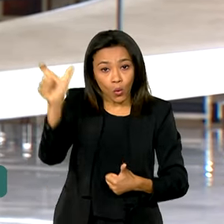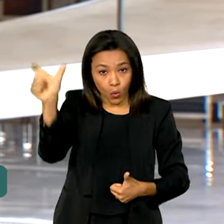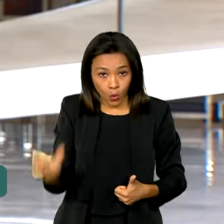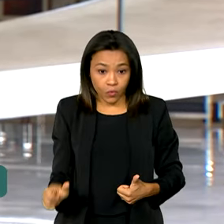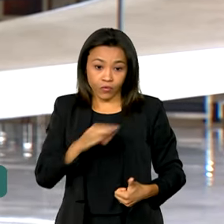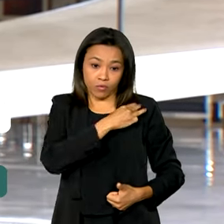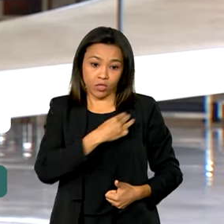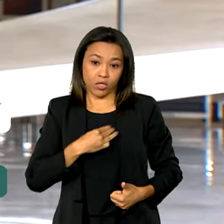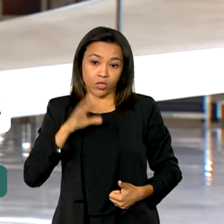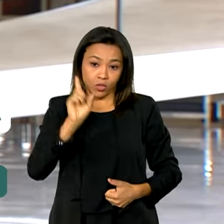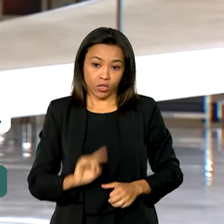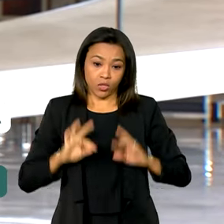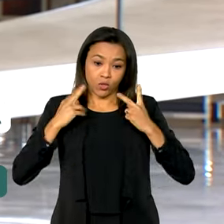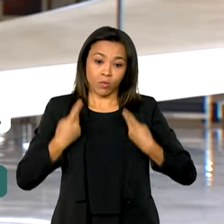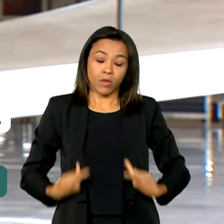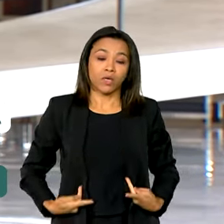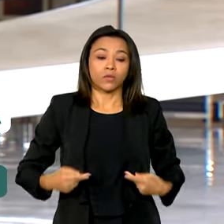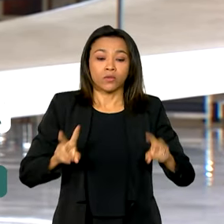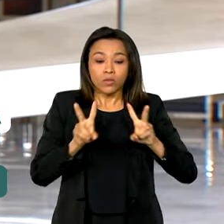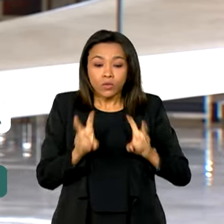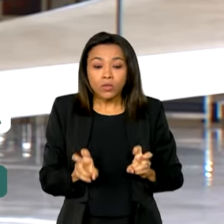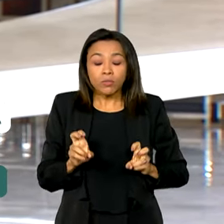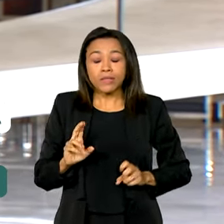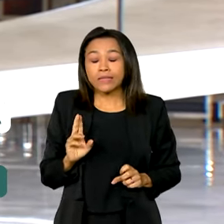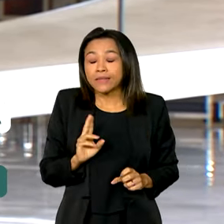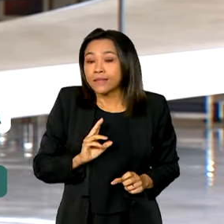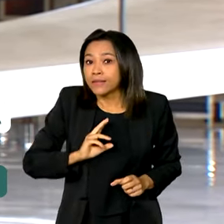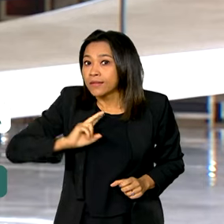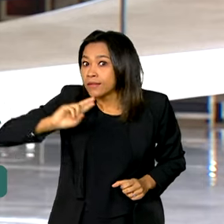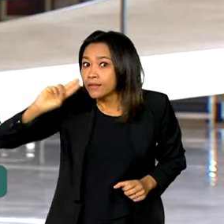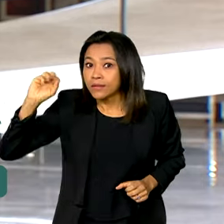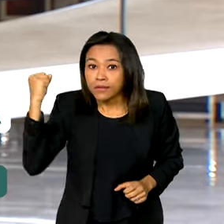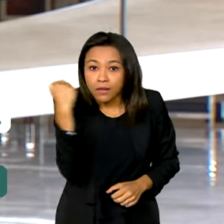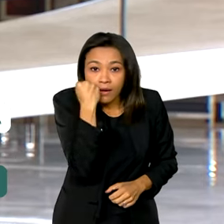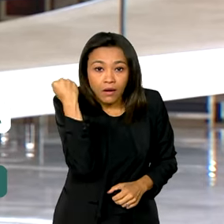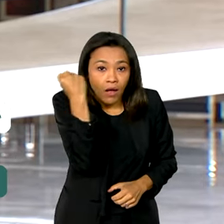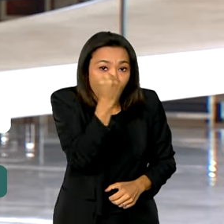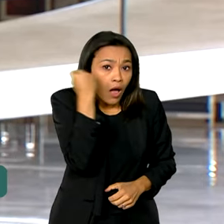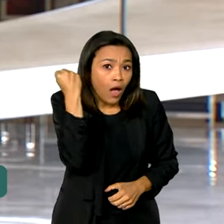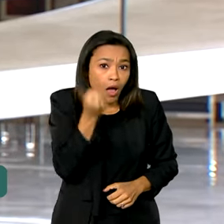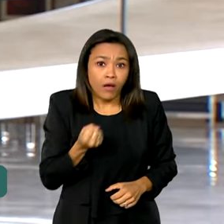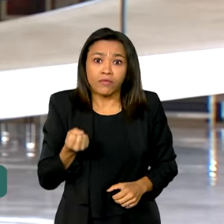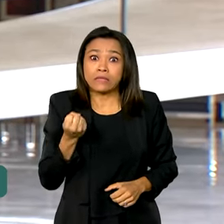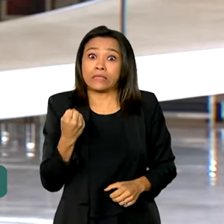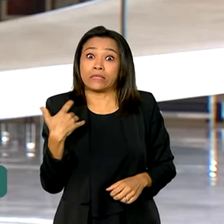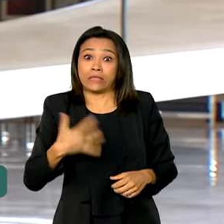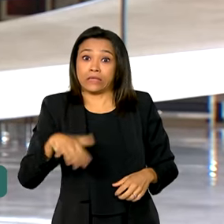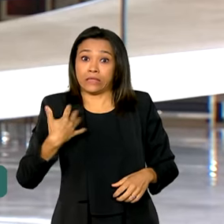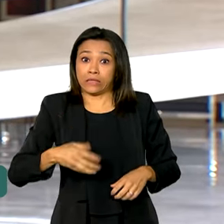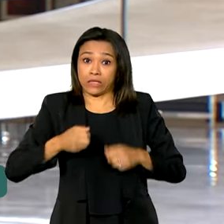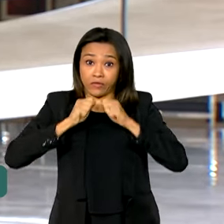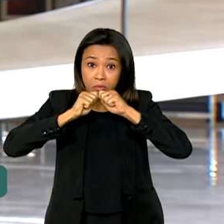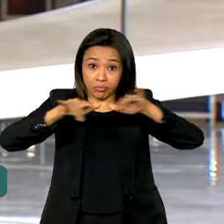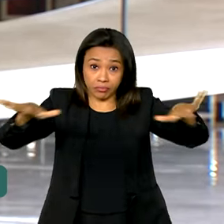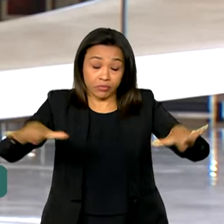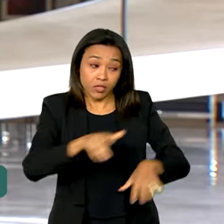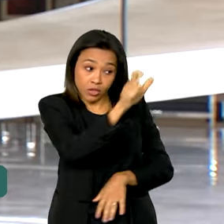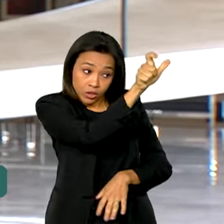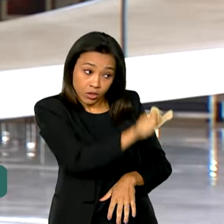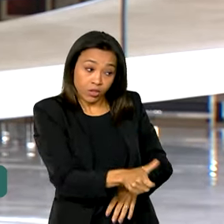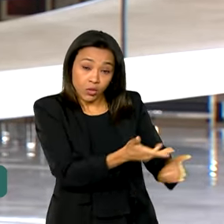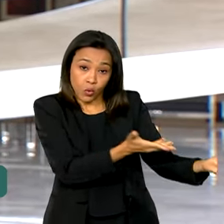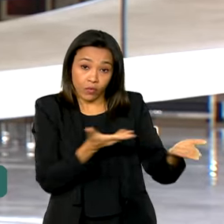o Planalto informou ainda que, diante das graves denúncias e depois de convocá-lo para uma conversa na noite de sexta-feira,